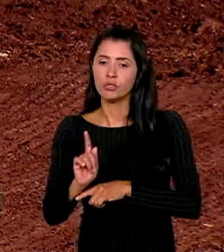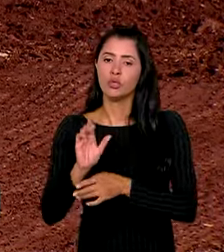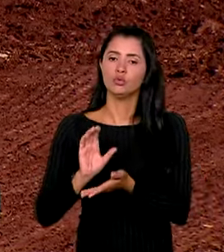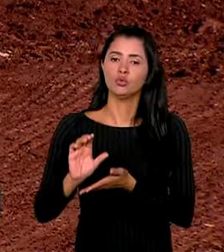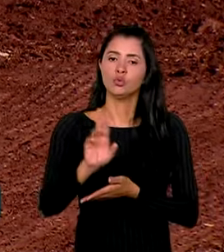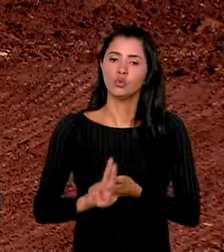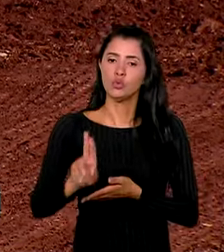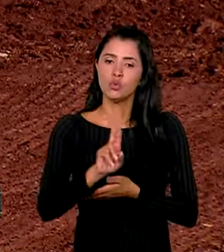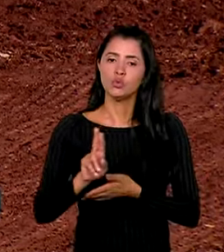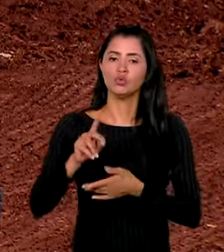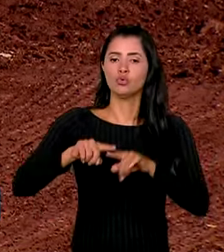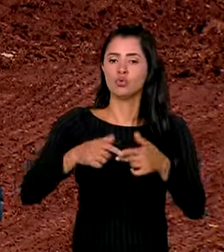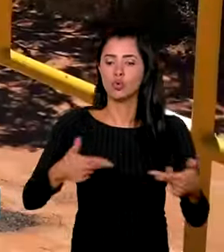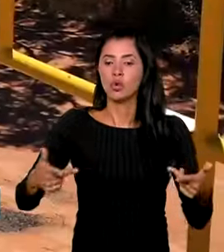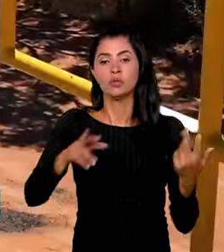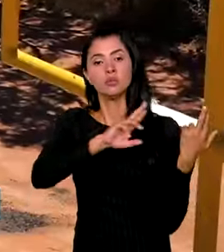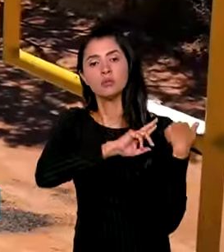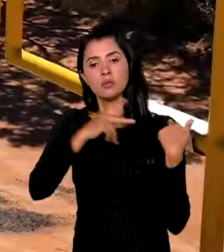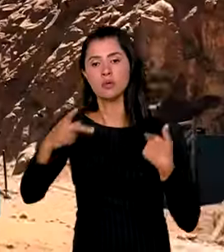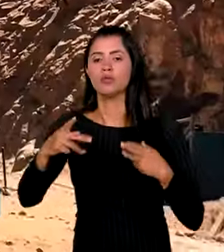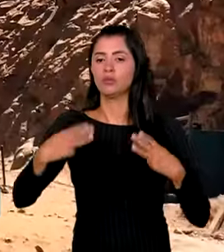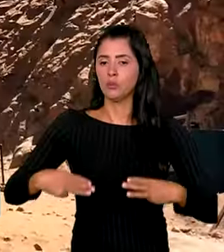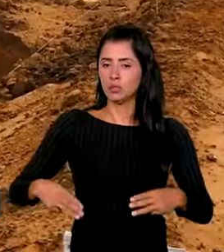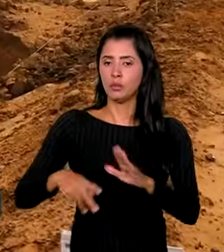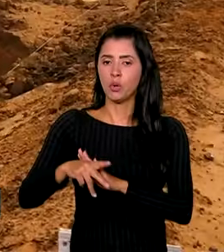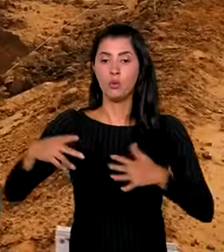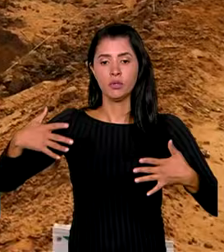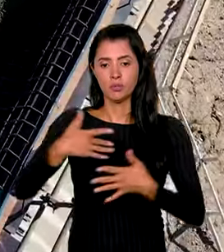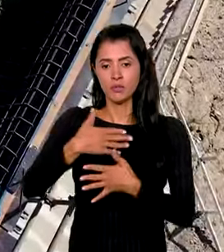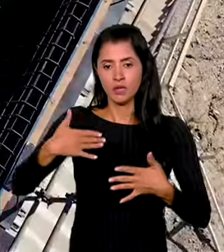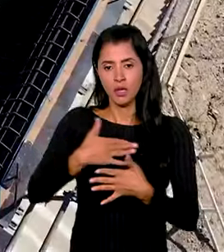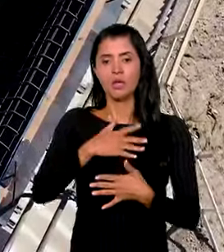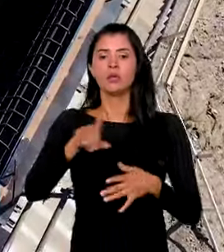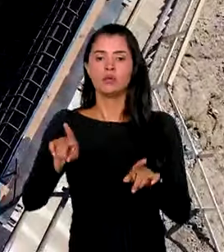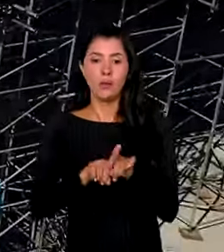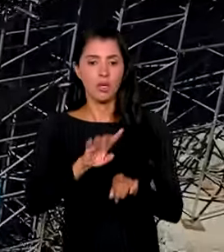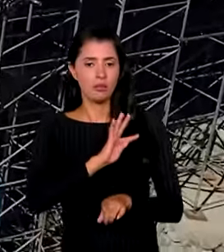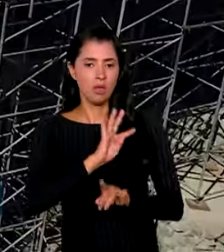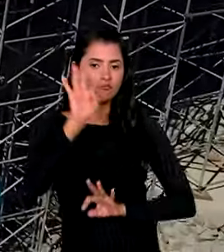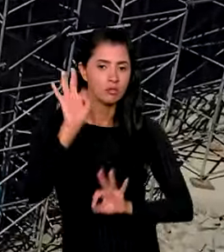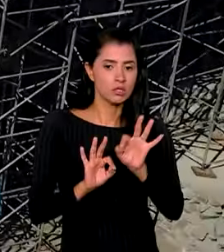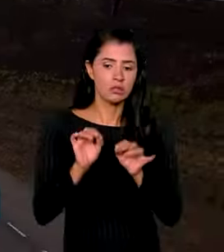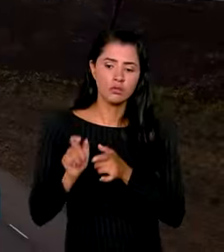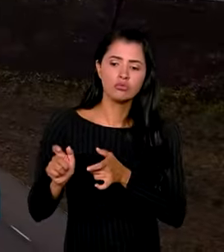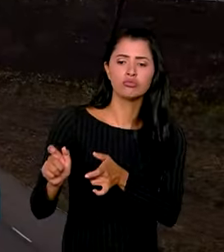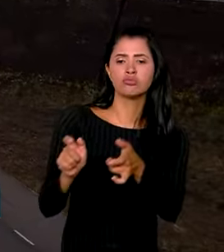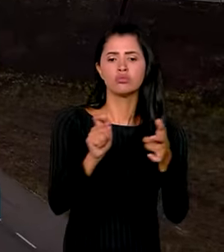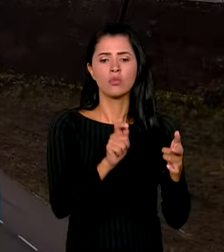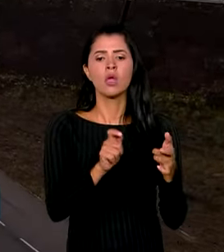recursos sob a responsabilidade do Ministério das Cidades e também técnicas de planejamento territorial